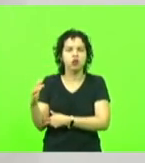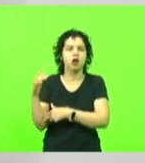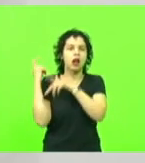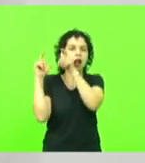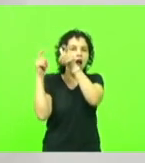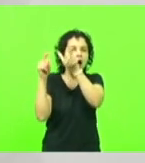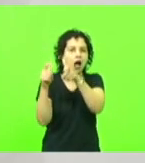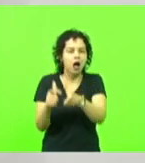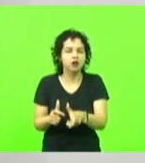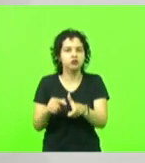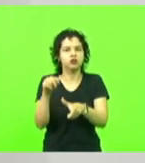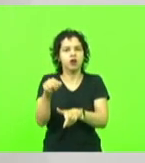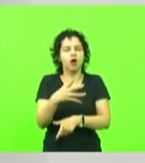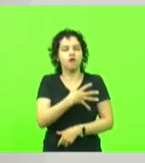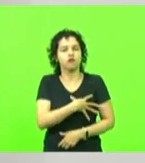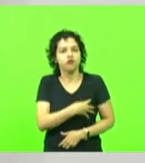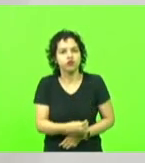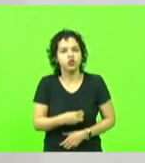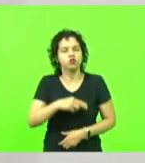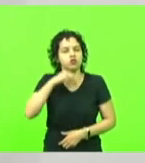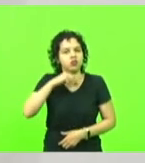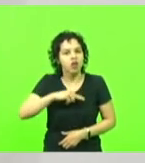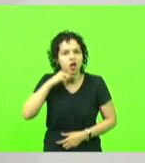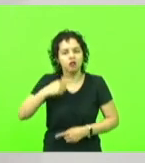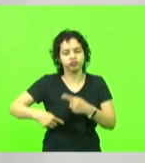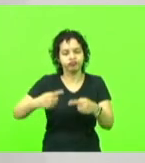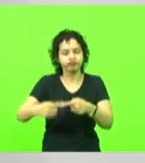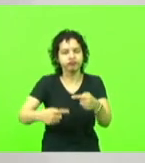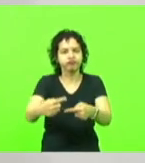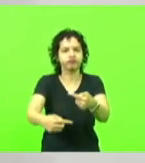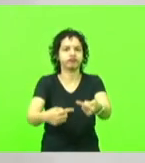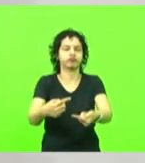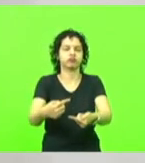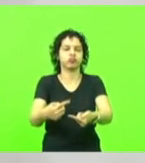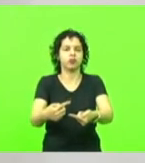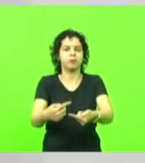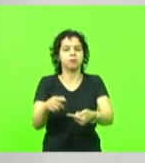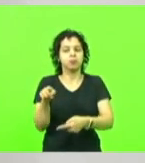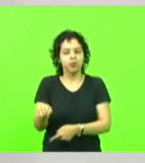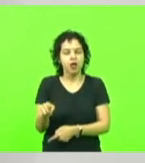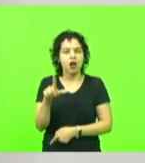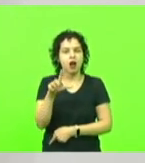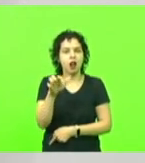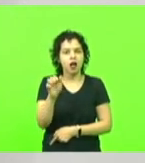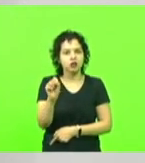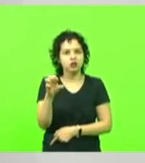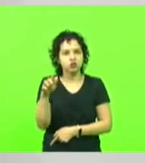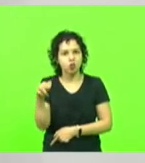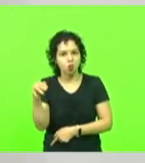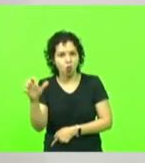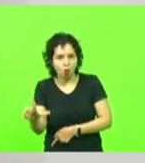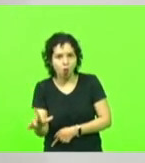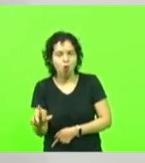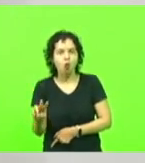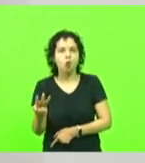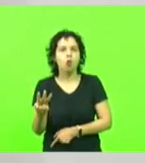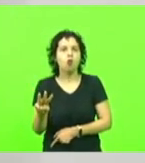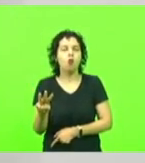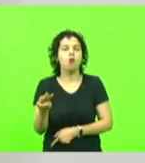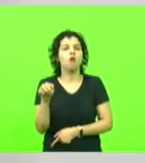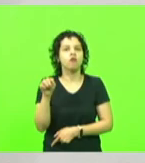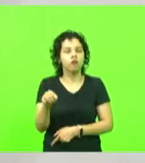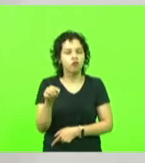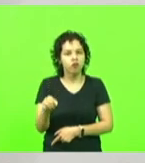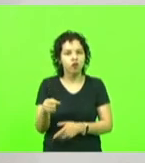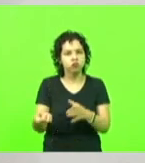filhos e para os nossos netos. Em Glasgow, fechou-se um acordo histórico para conter o desmatamento e o aquecimento global.